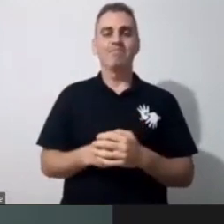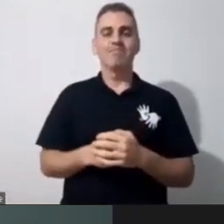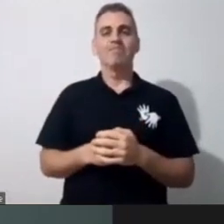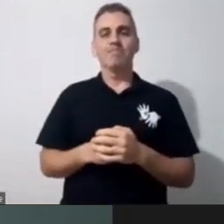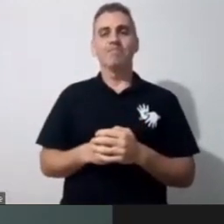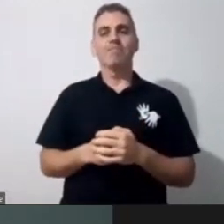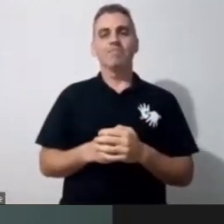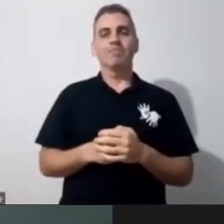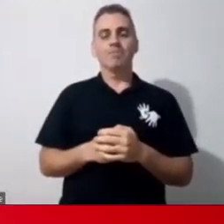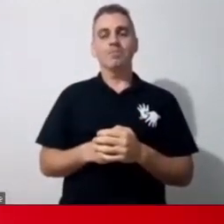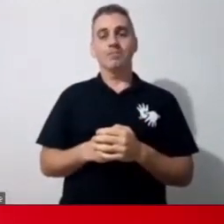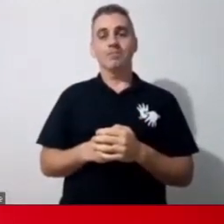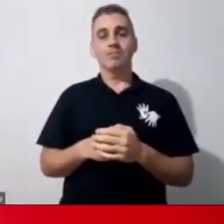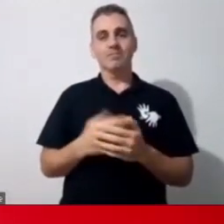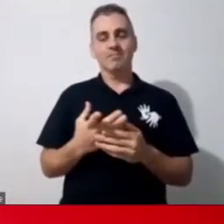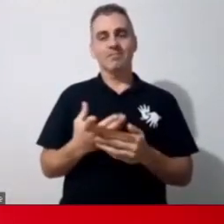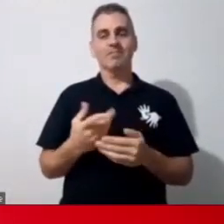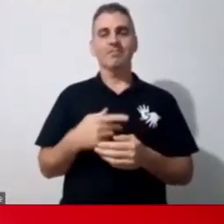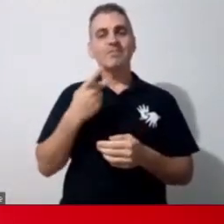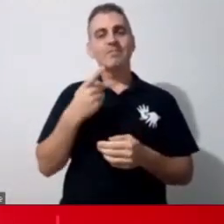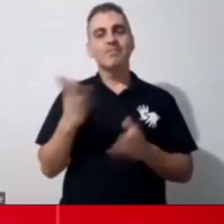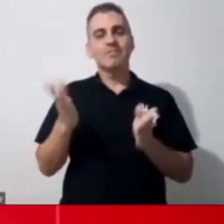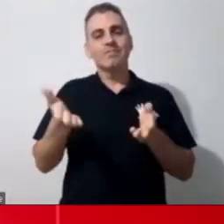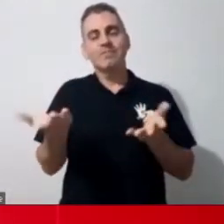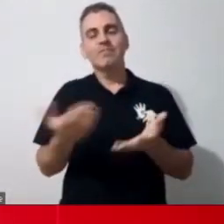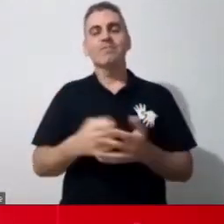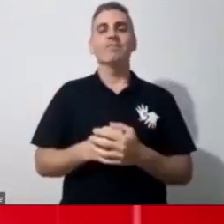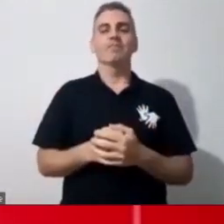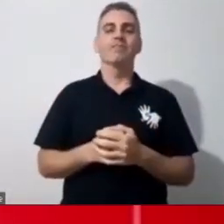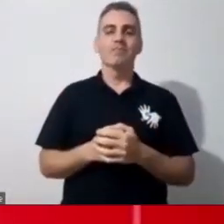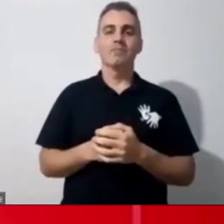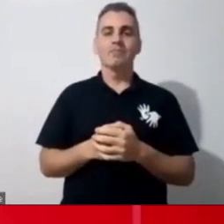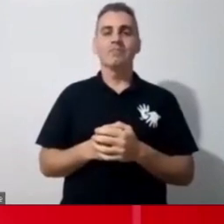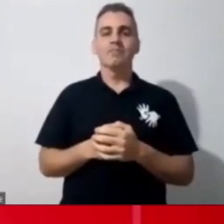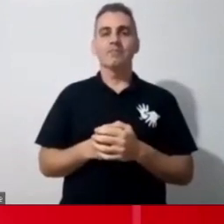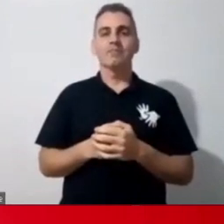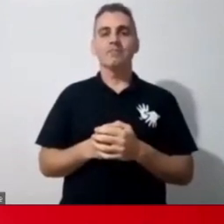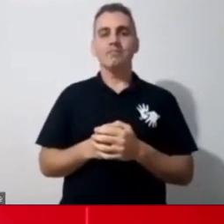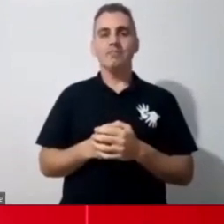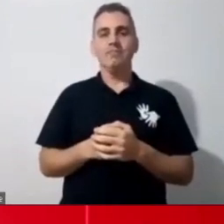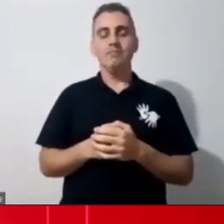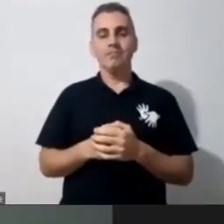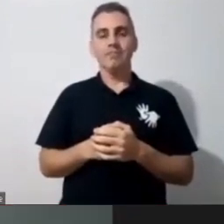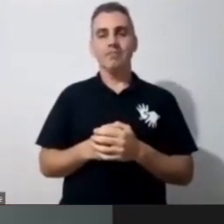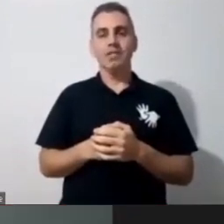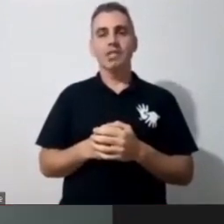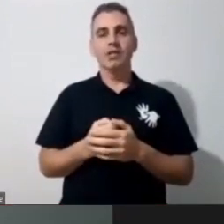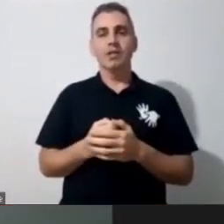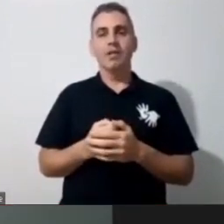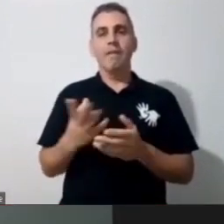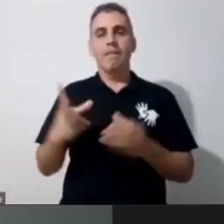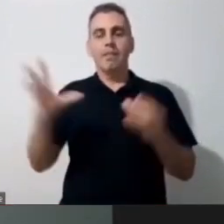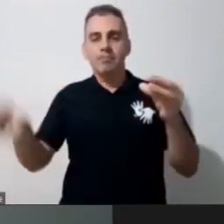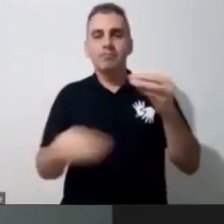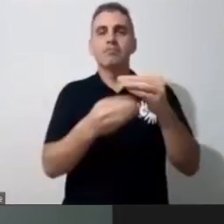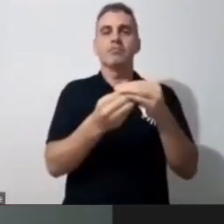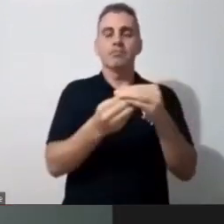Acho que a minha contribuição neste momento, acho que... Pode ir, É isso? Então, pra complementar, sim,